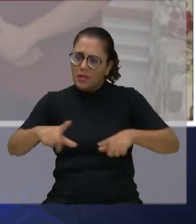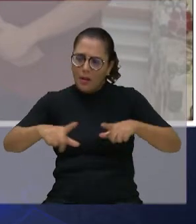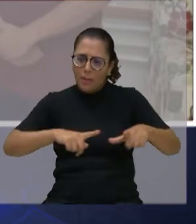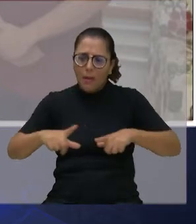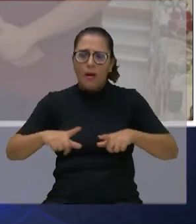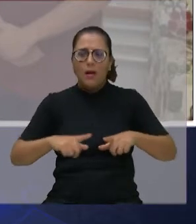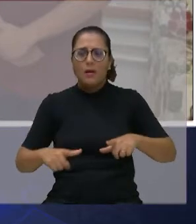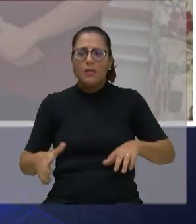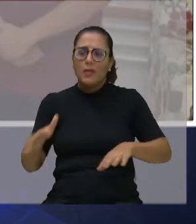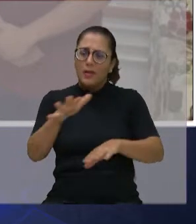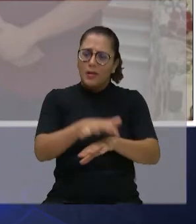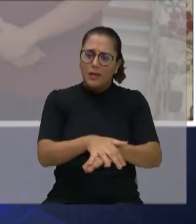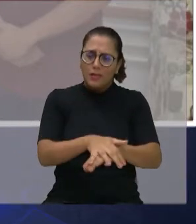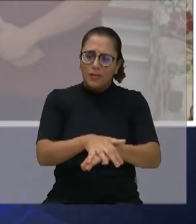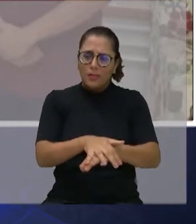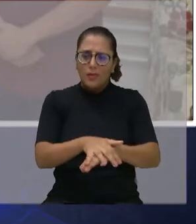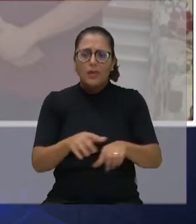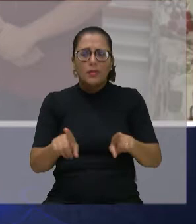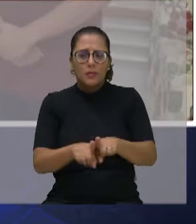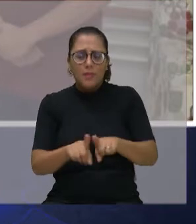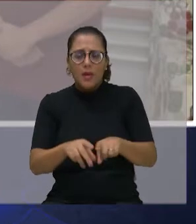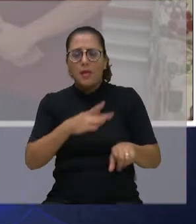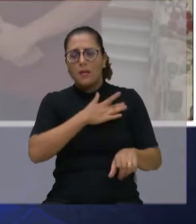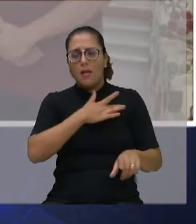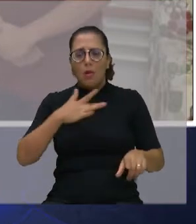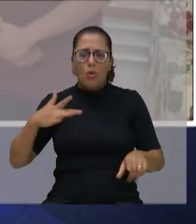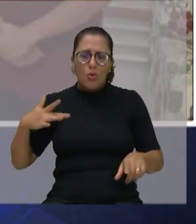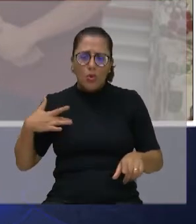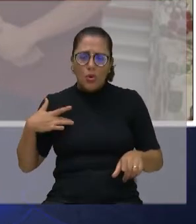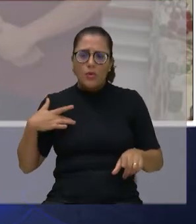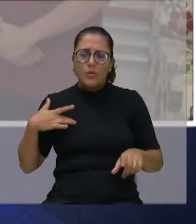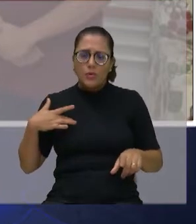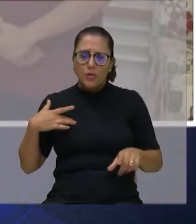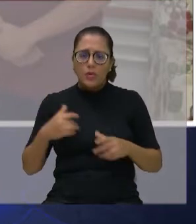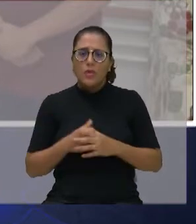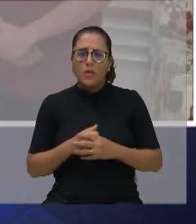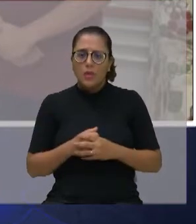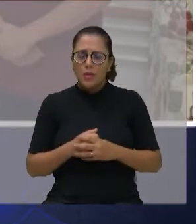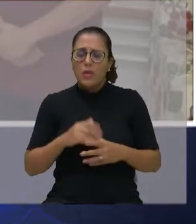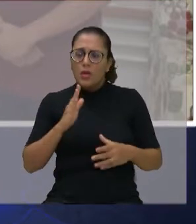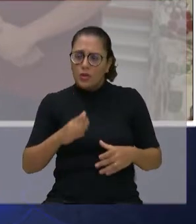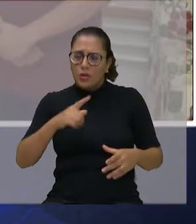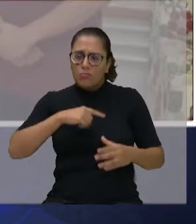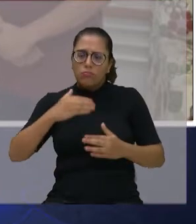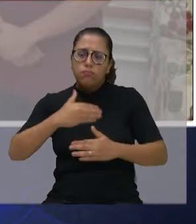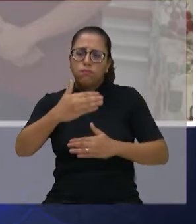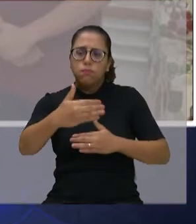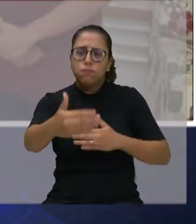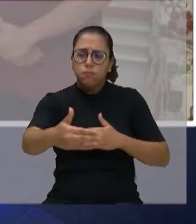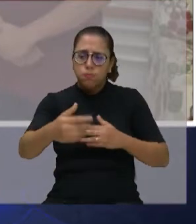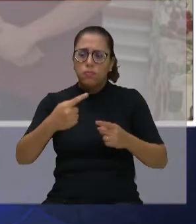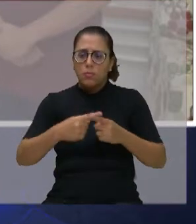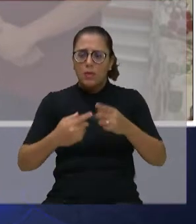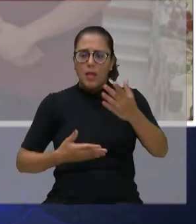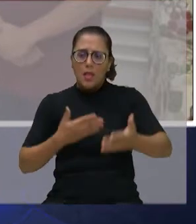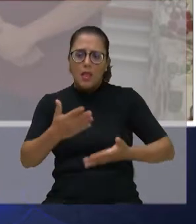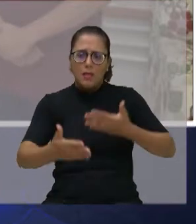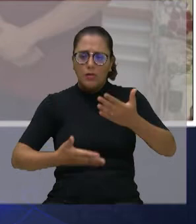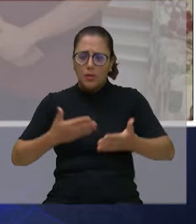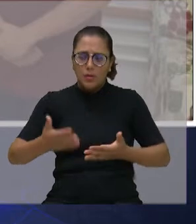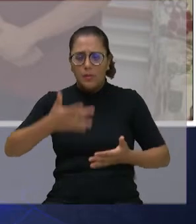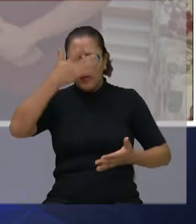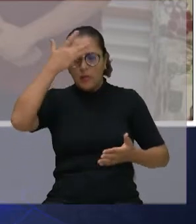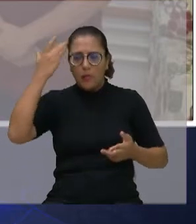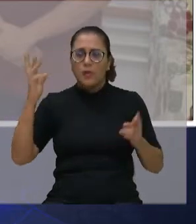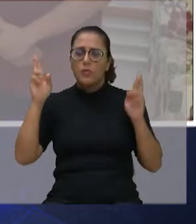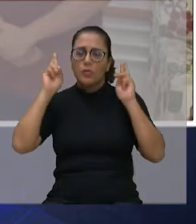atendimento à saúde, e já está tendo um avanço com relação a essas pessoas para